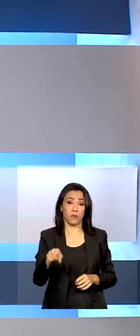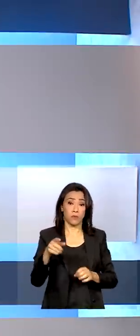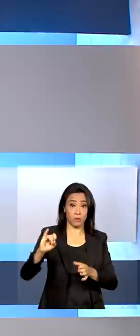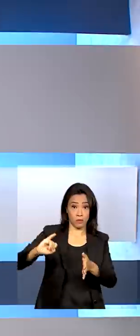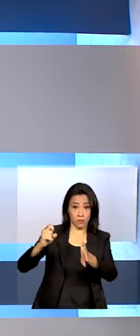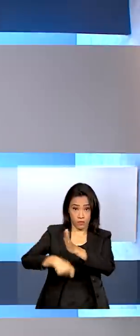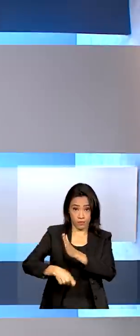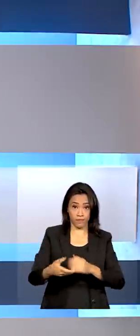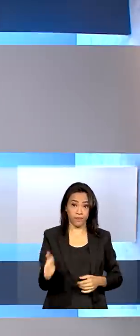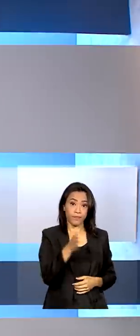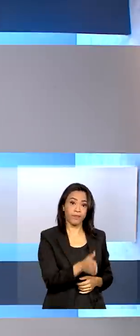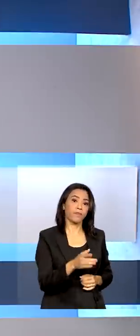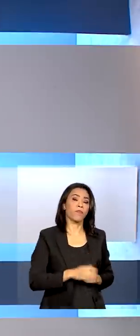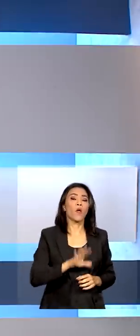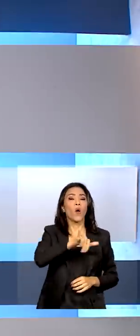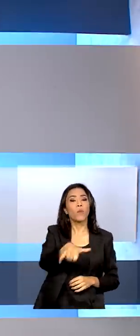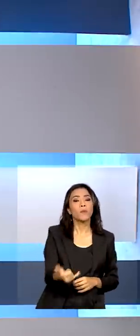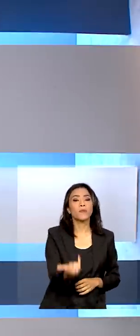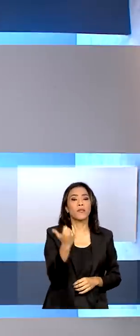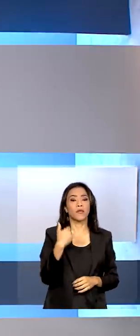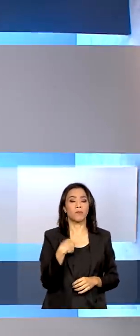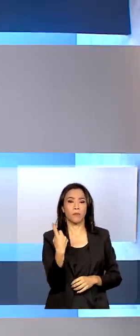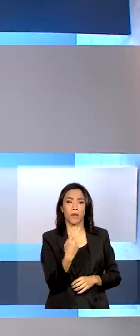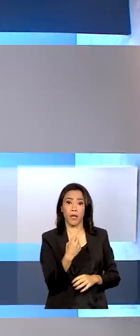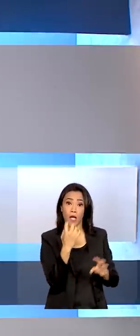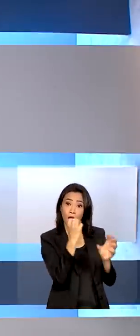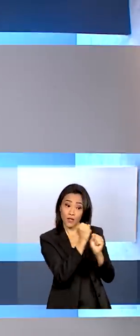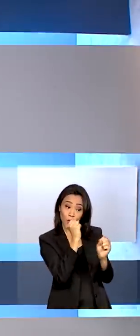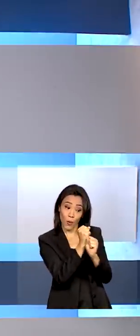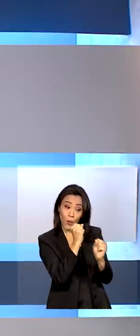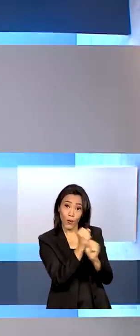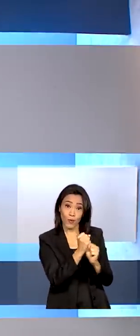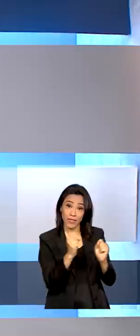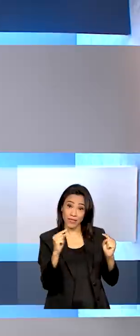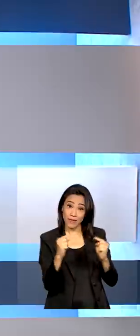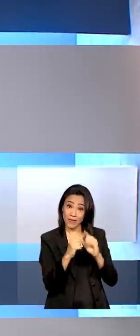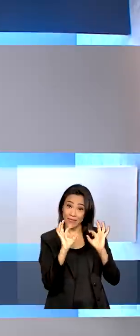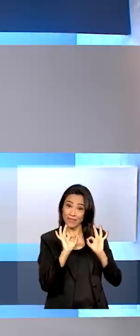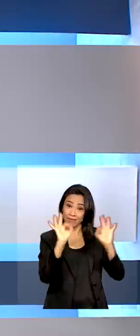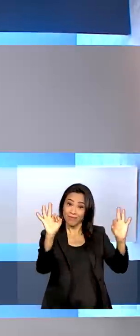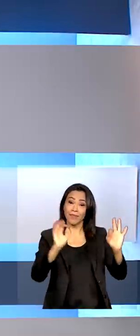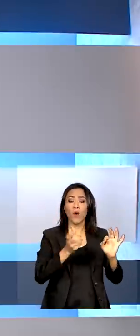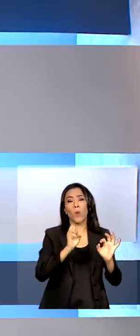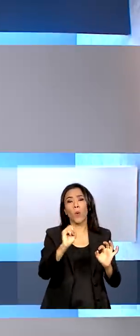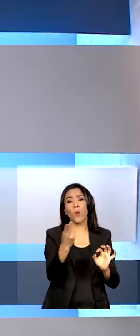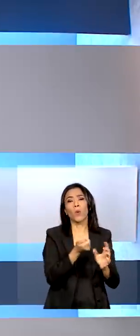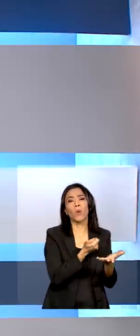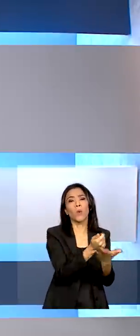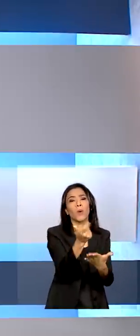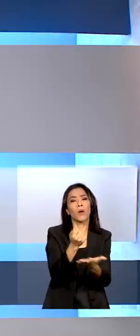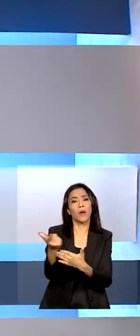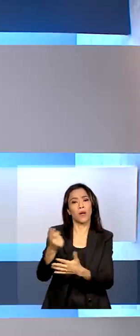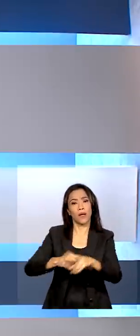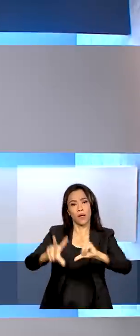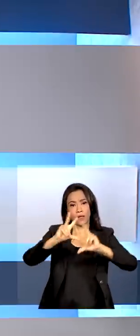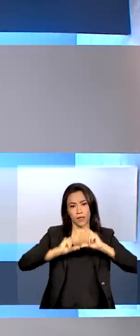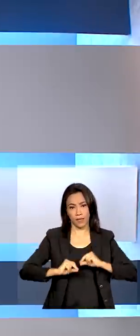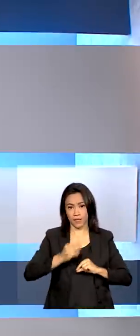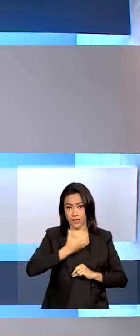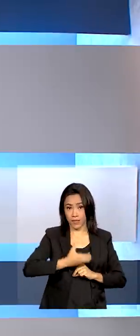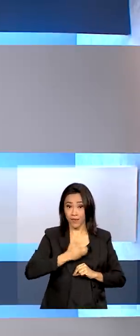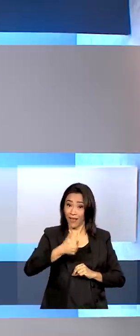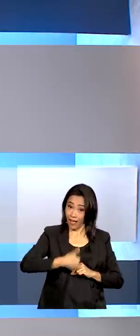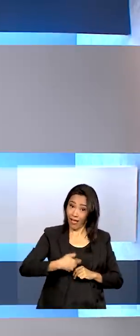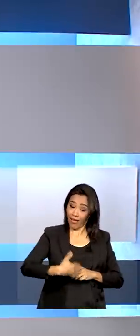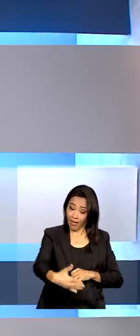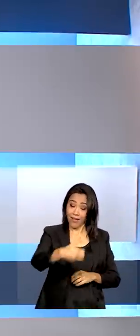Uma oportunidade para colocar as contas em dia ou para comprar presentes de Natal. Opções para a segunda parcela do